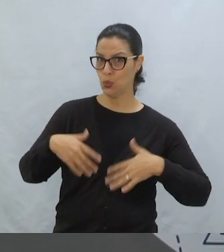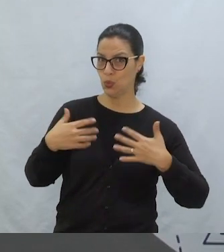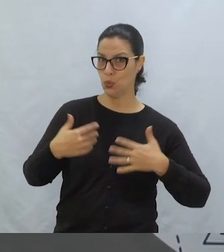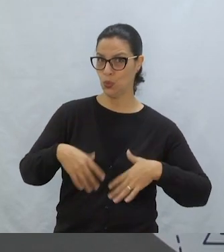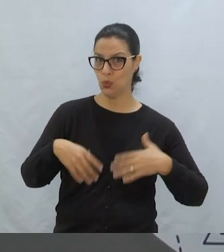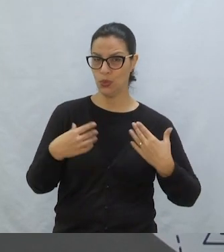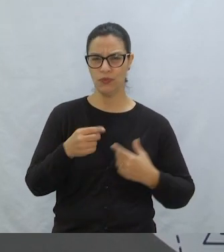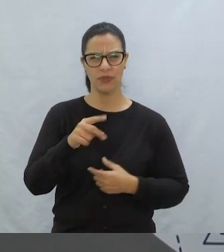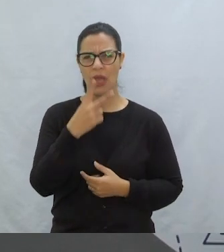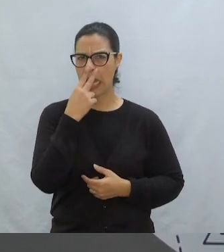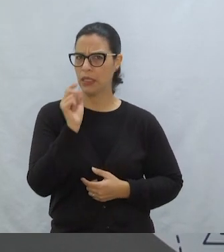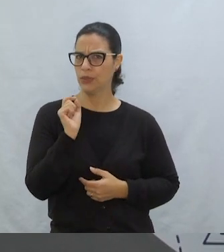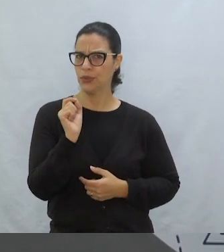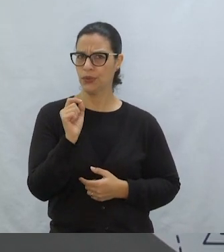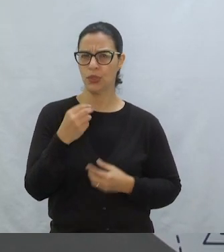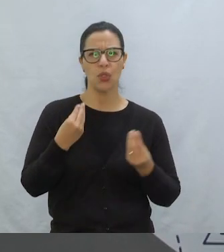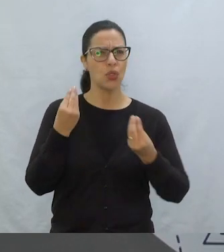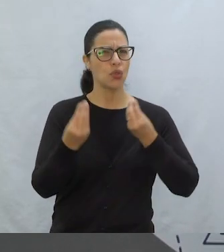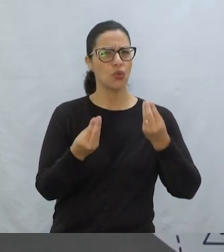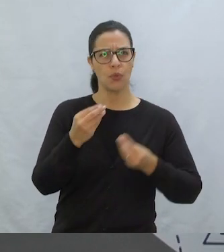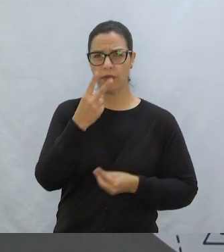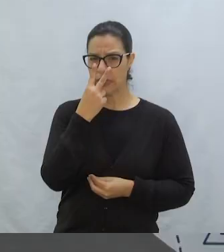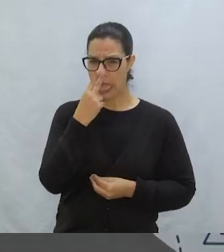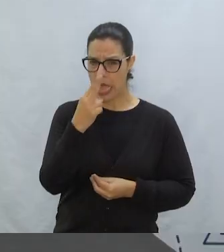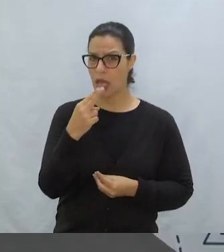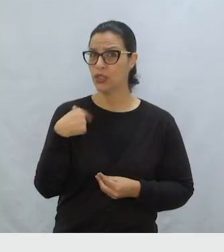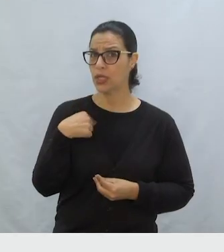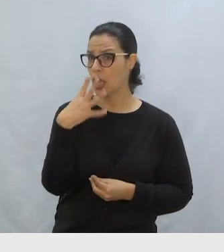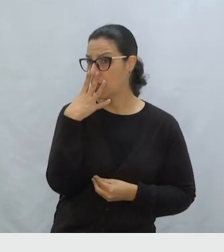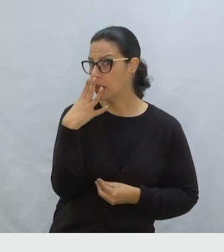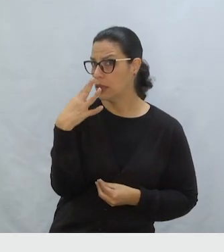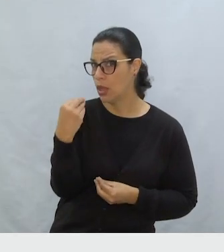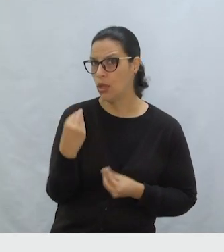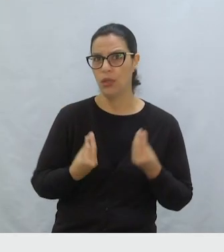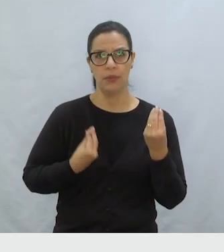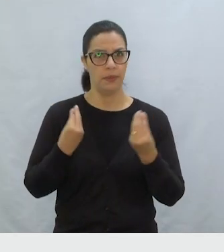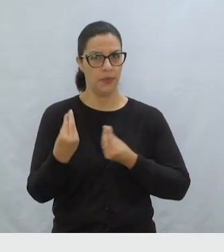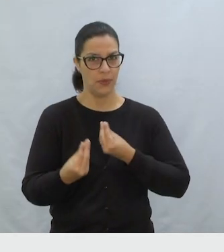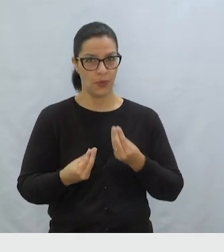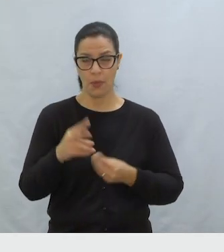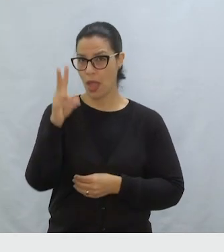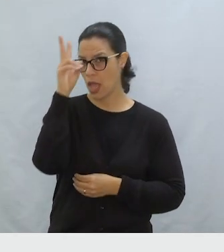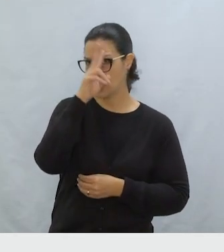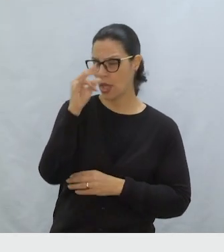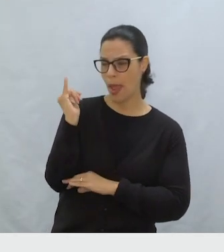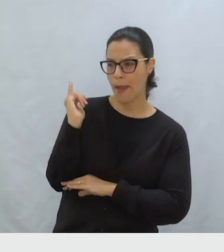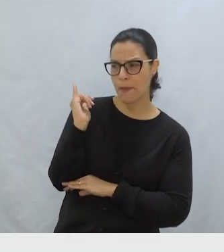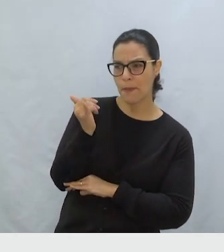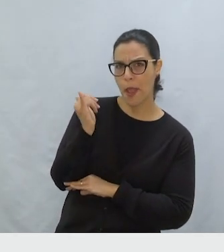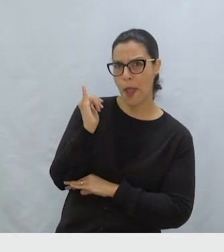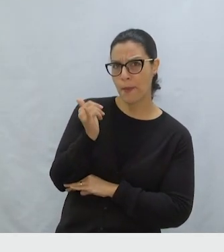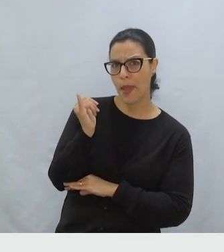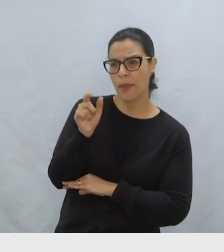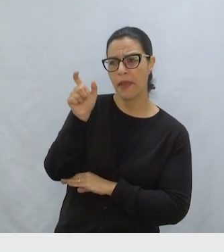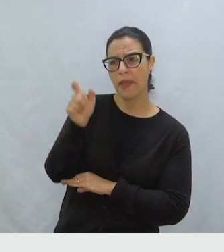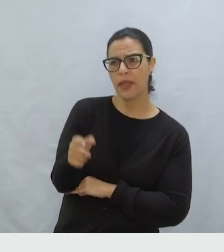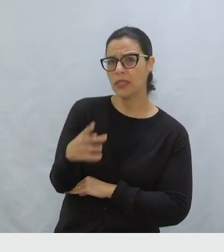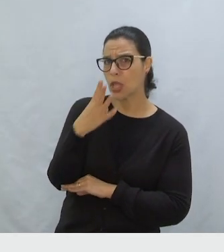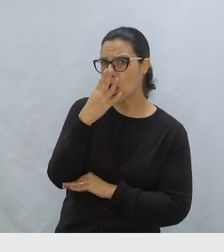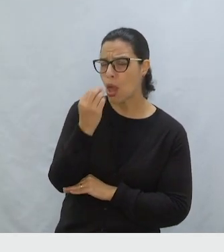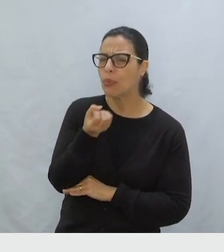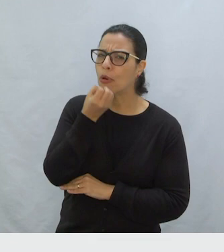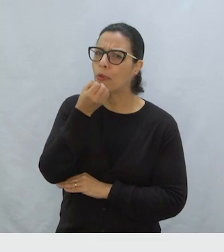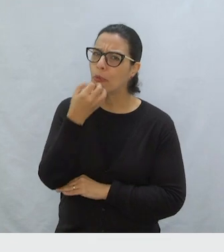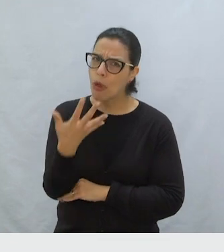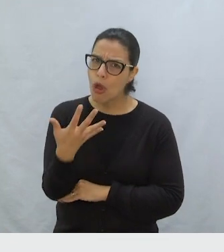Uau! E o que você acha? Como você acha que é este lobo? E essa história vai tratar de um lobo Que é